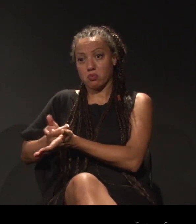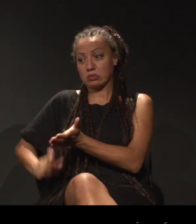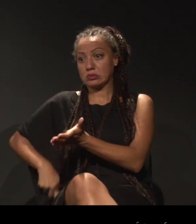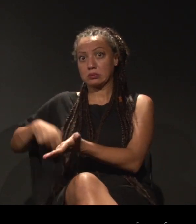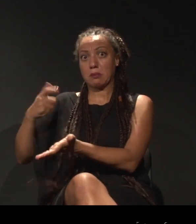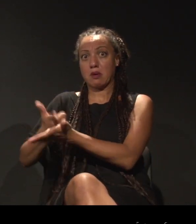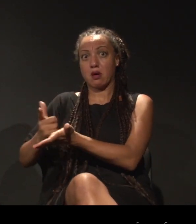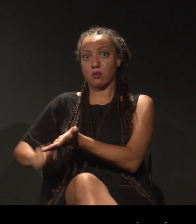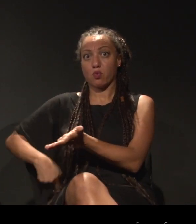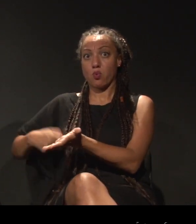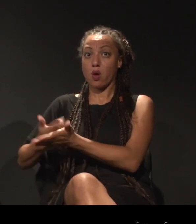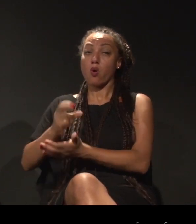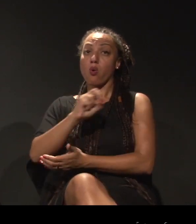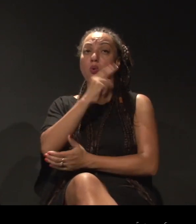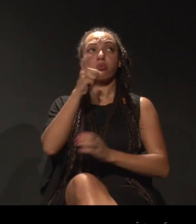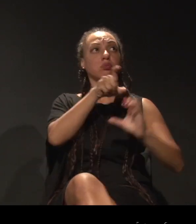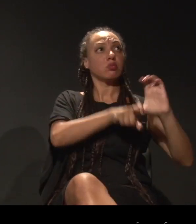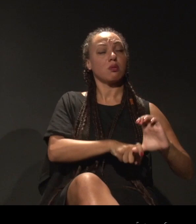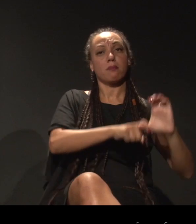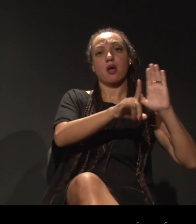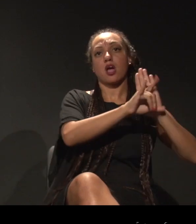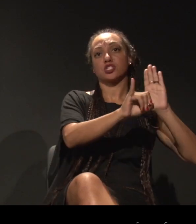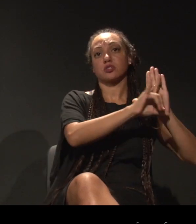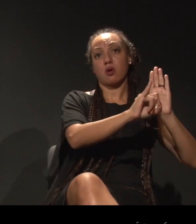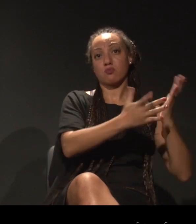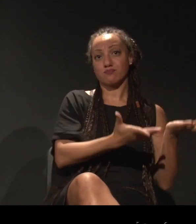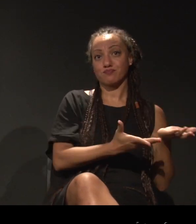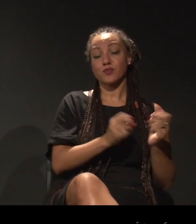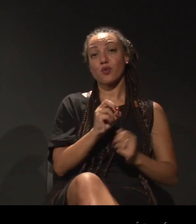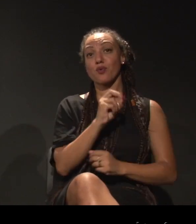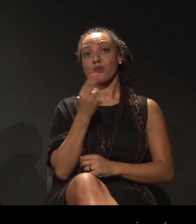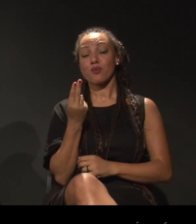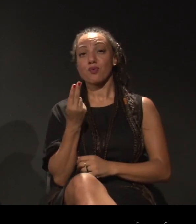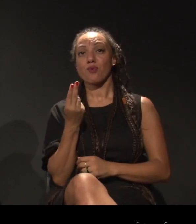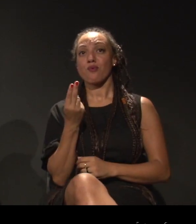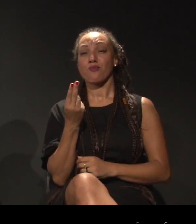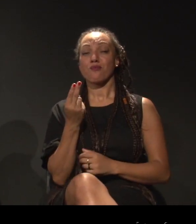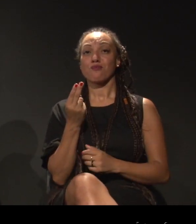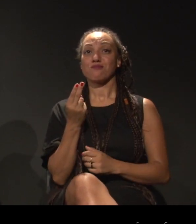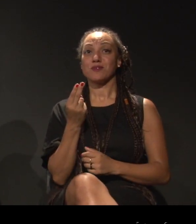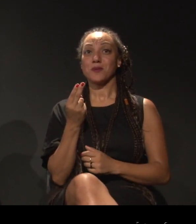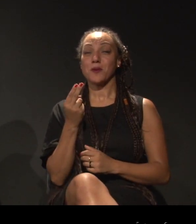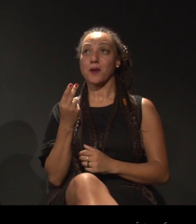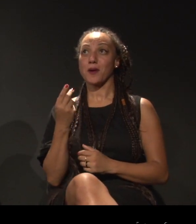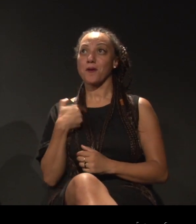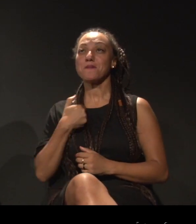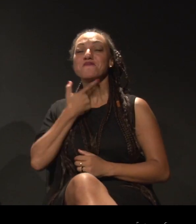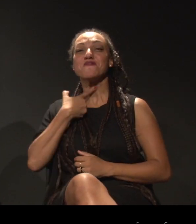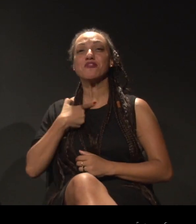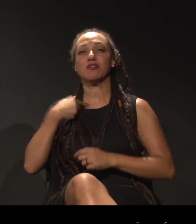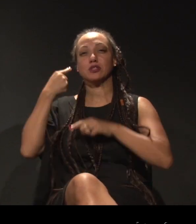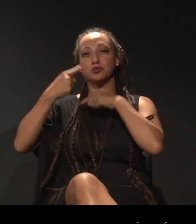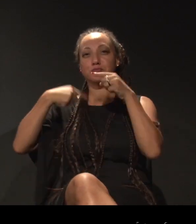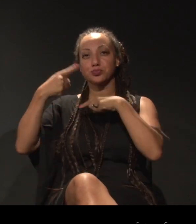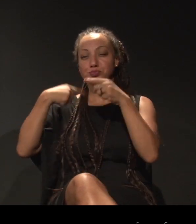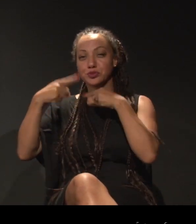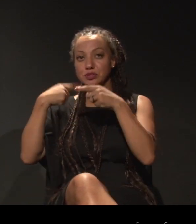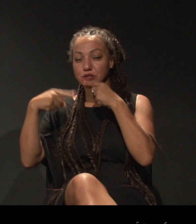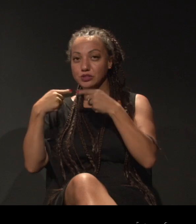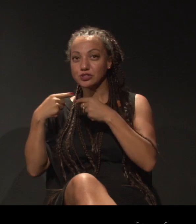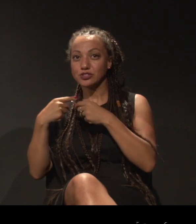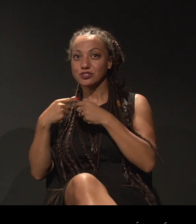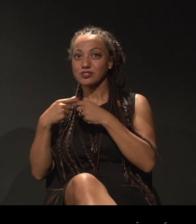você depende de editais, você depende da sua própria vontade política em